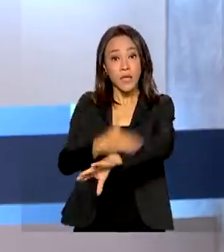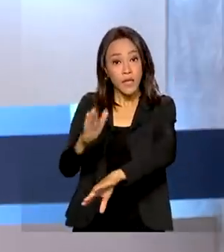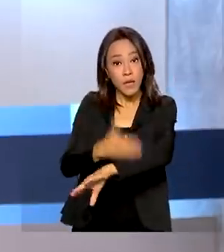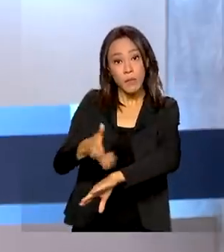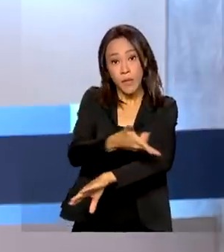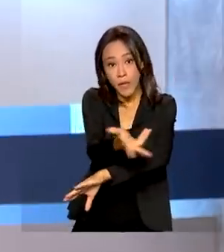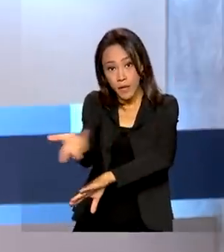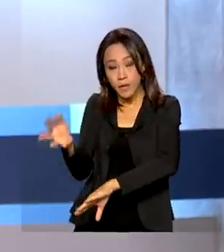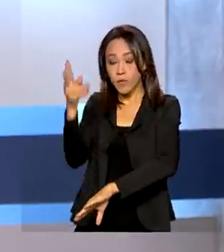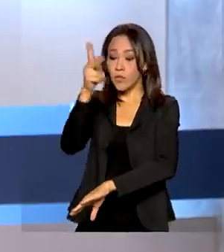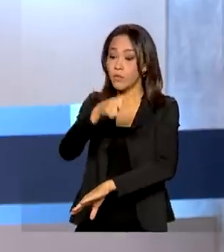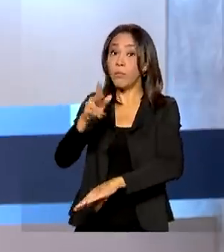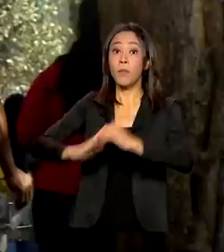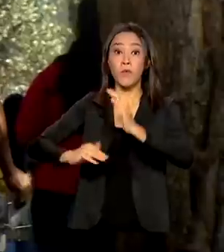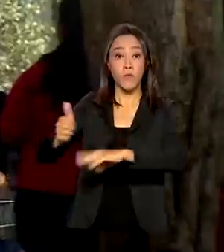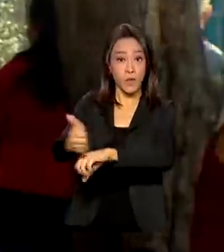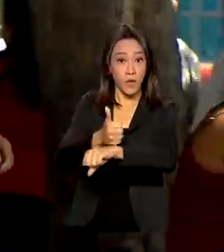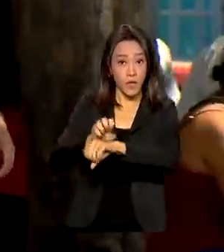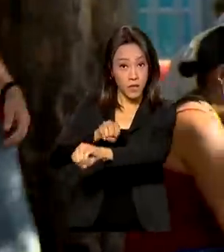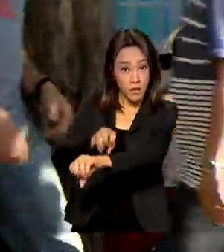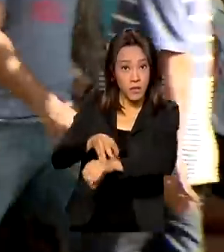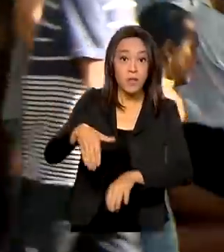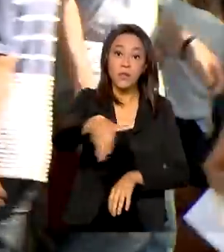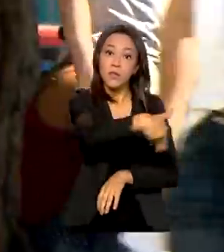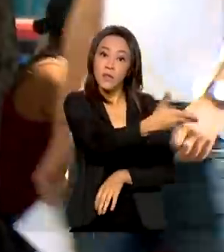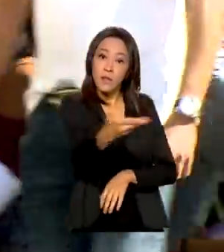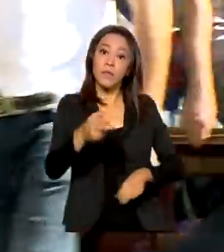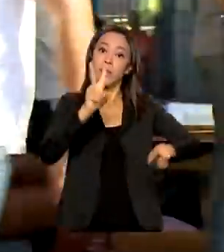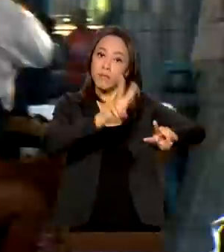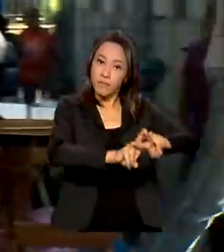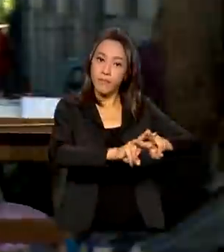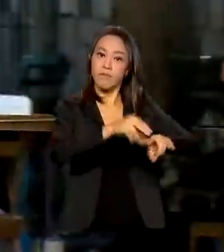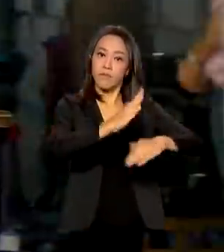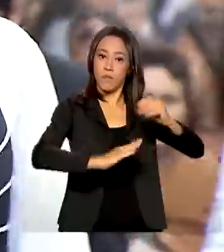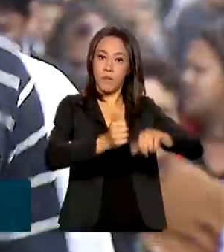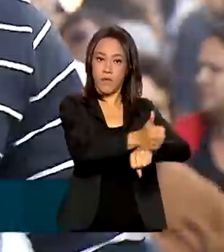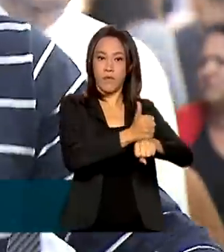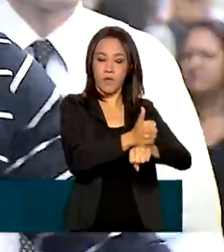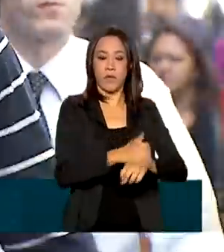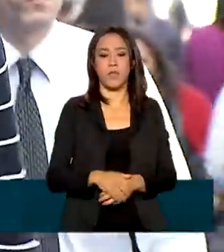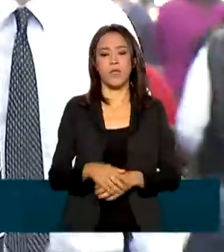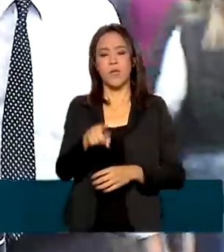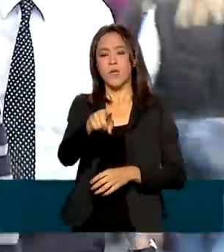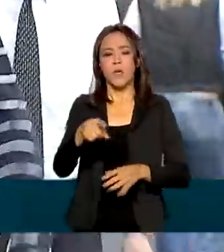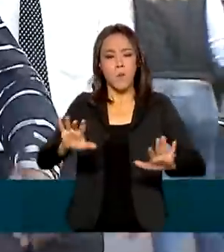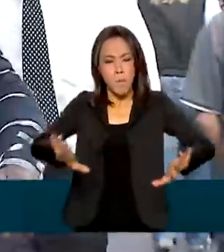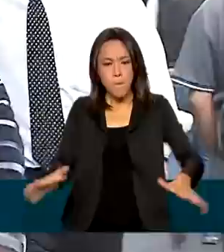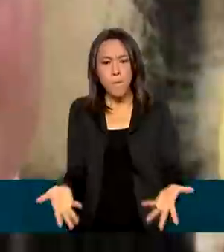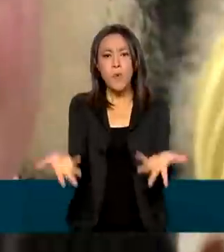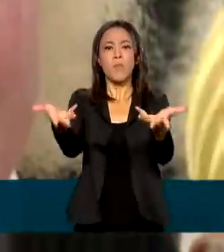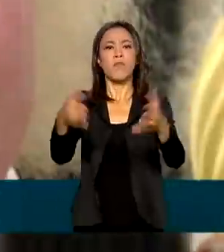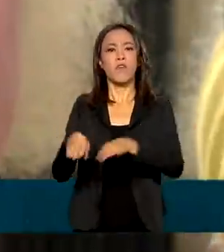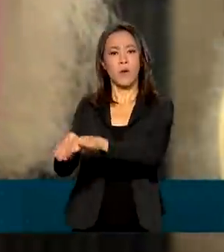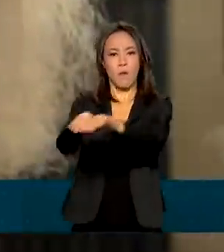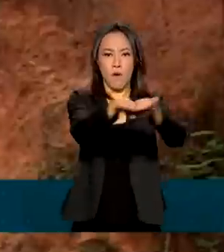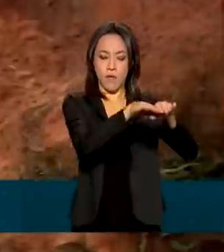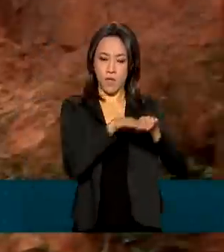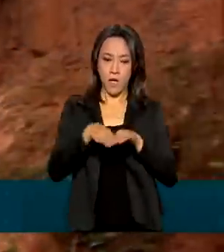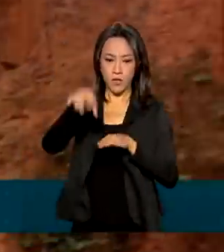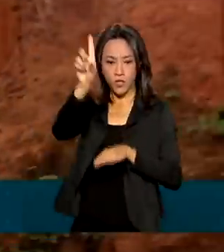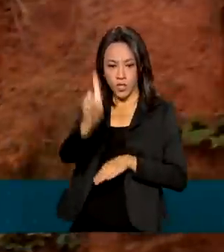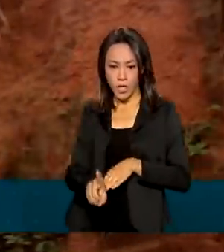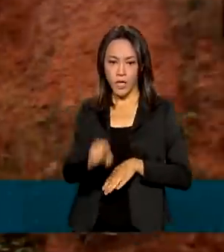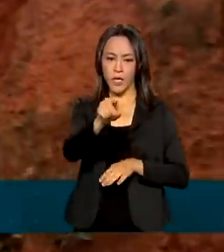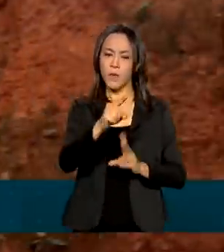e do sistema penitenciário. Promover a igualdade de direitos entre a população negra, albina,